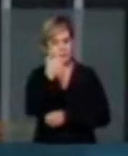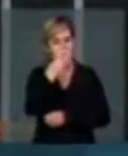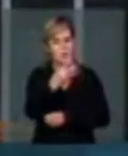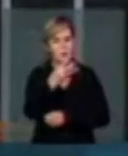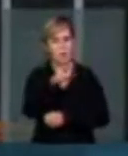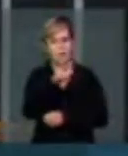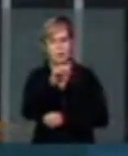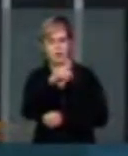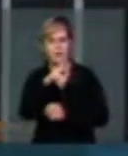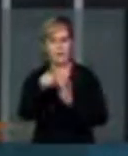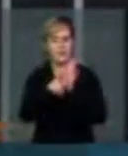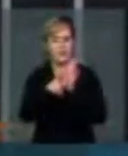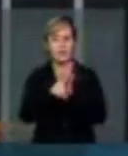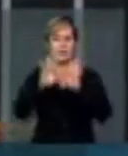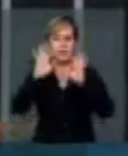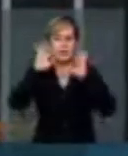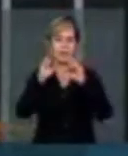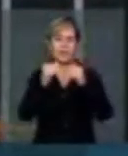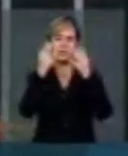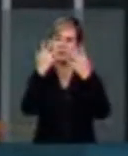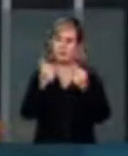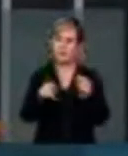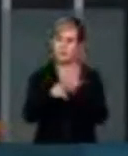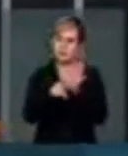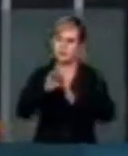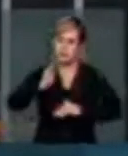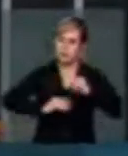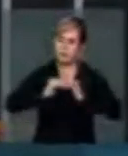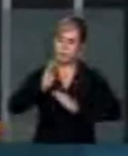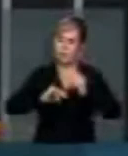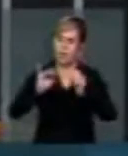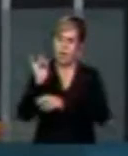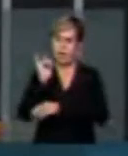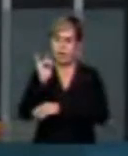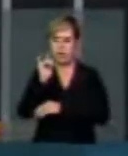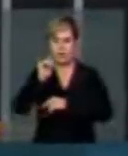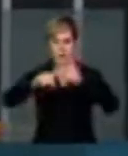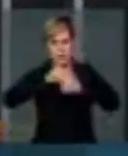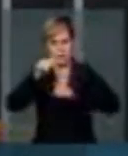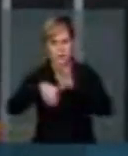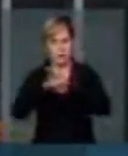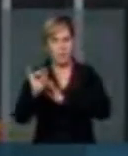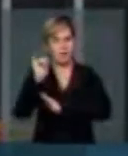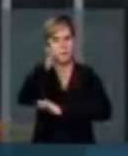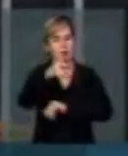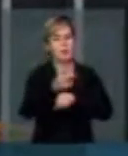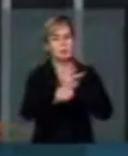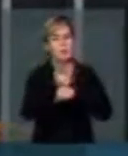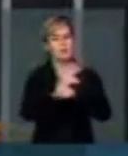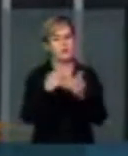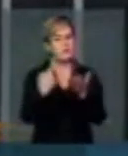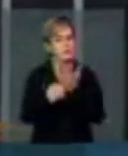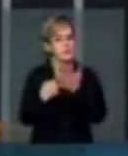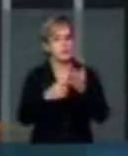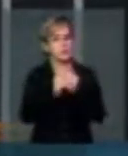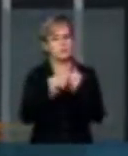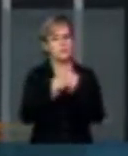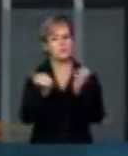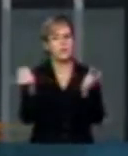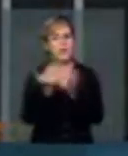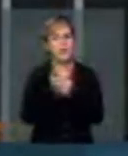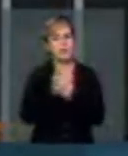o pedido dos representantes dos aeronautas buscando responsabilizar a União no caso da referida ação civil pública.